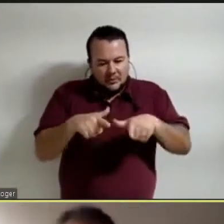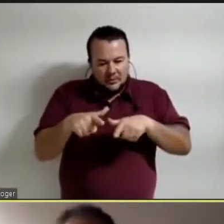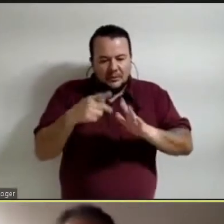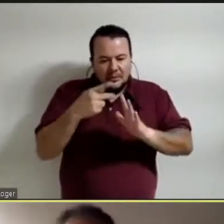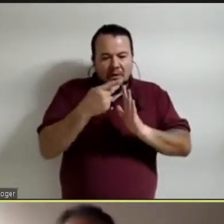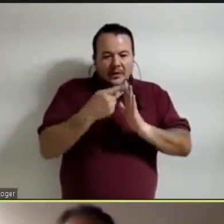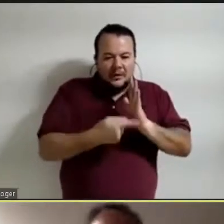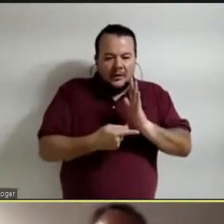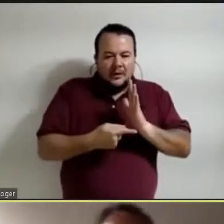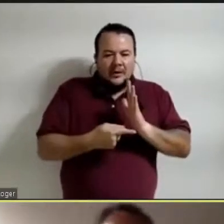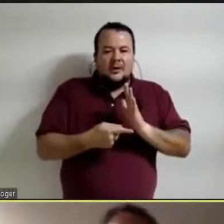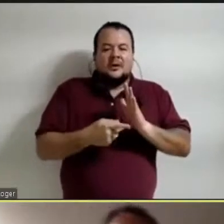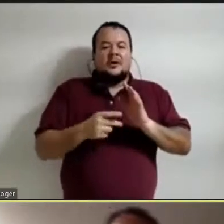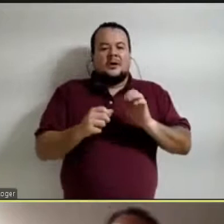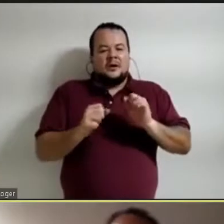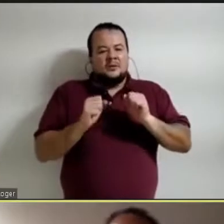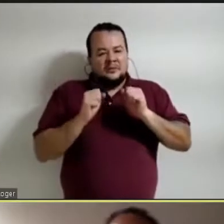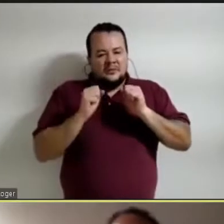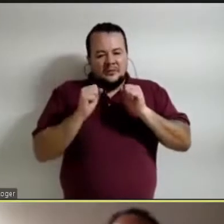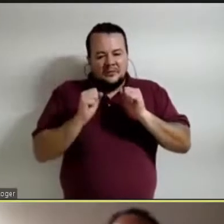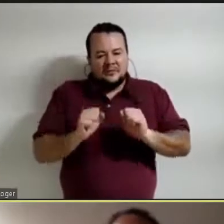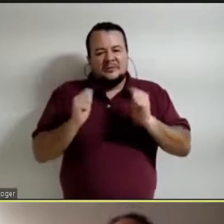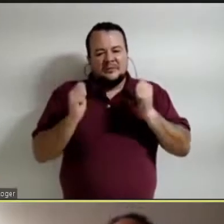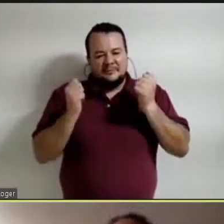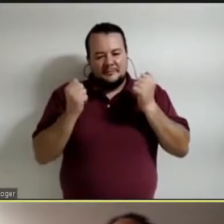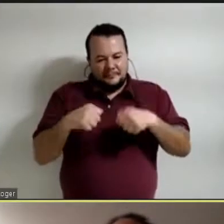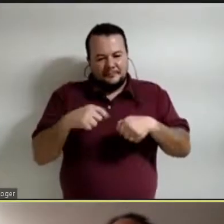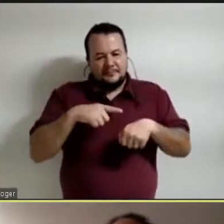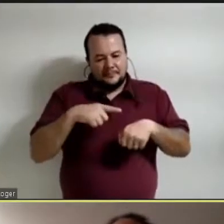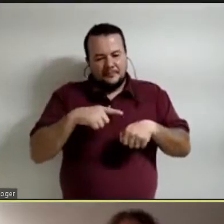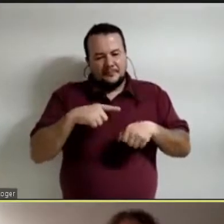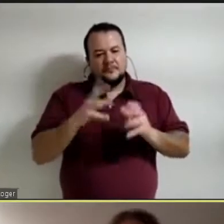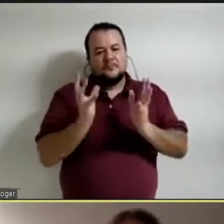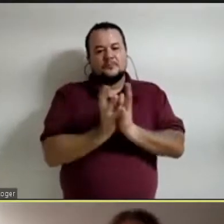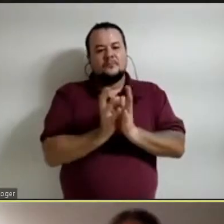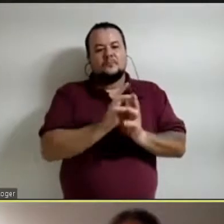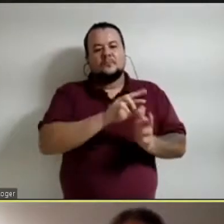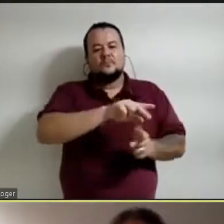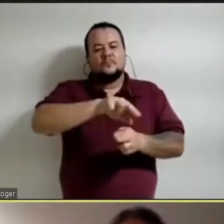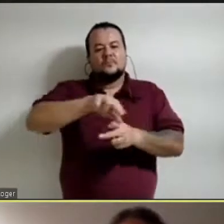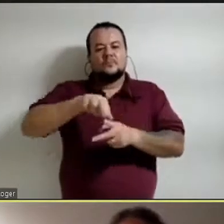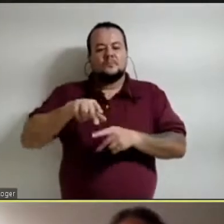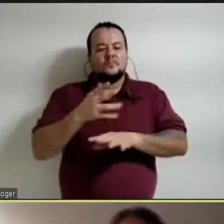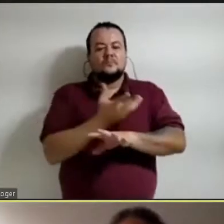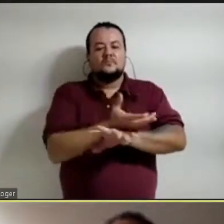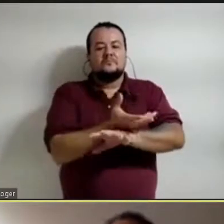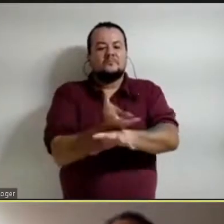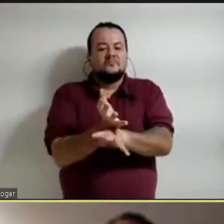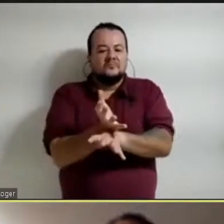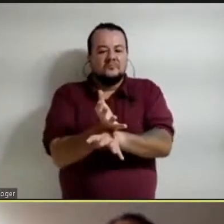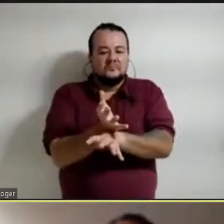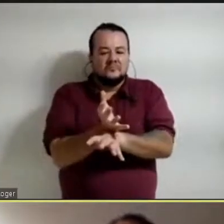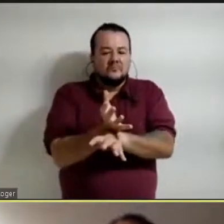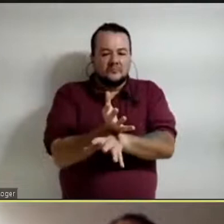multidisciplinarios, é o que nos interessa, porque aí há um conhecimento que está por sobre a arquitetura, eu acho que os projetos